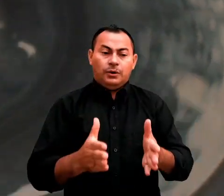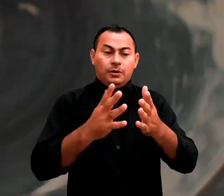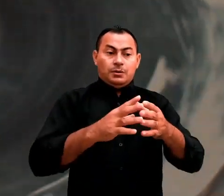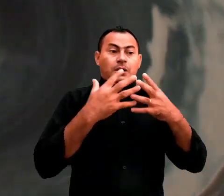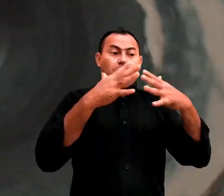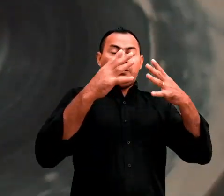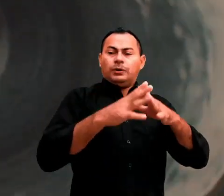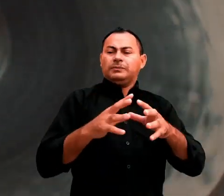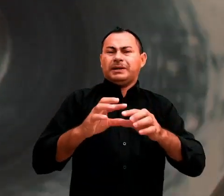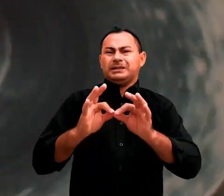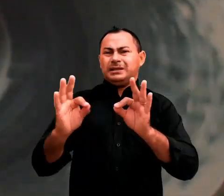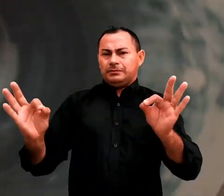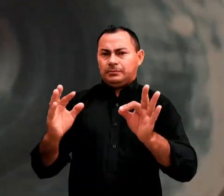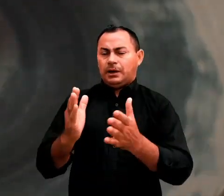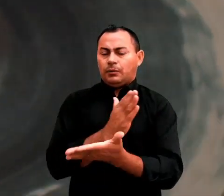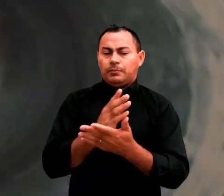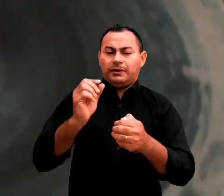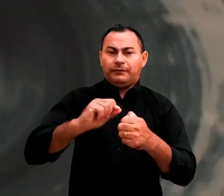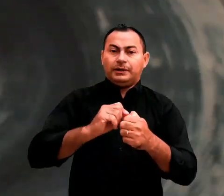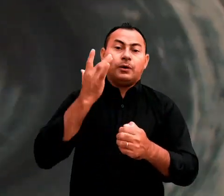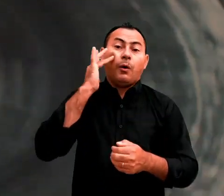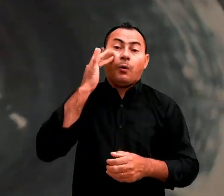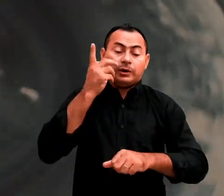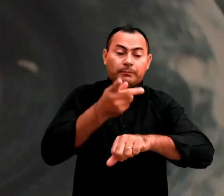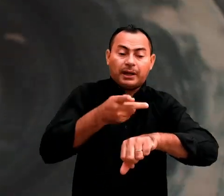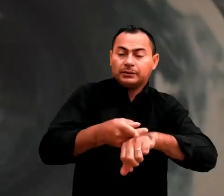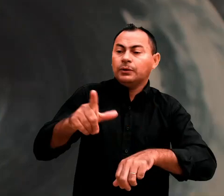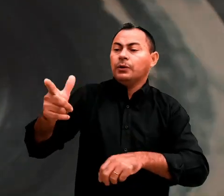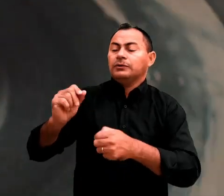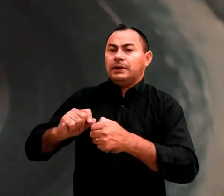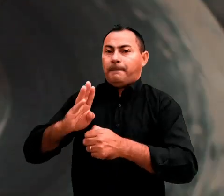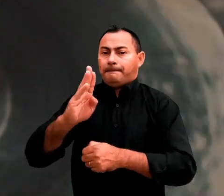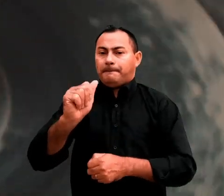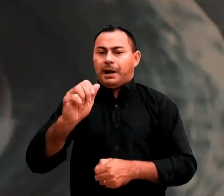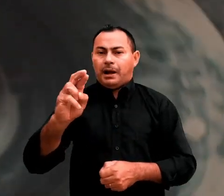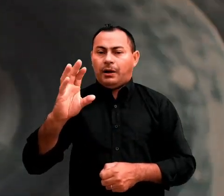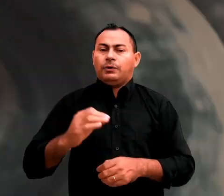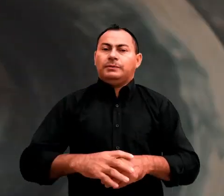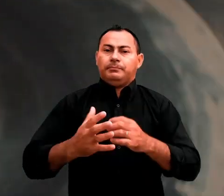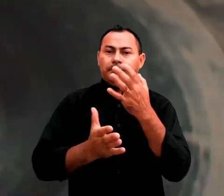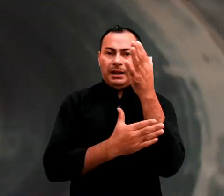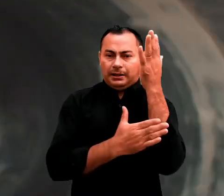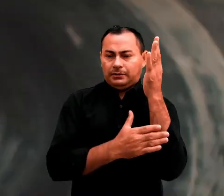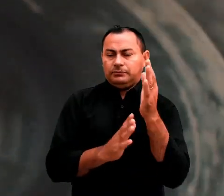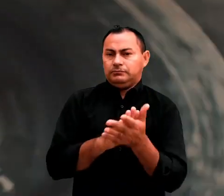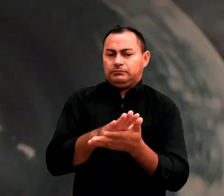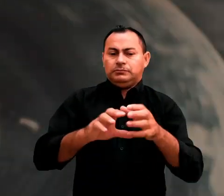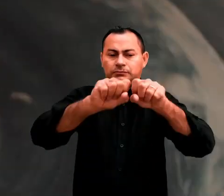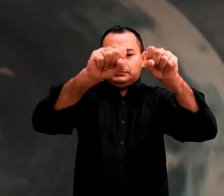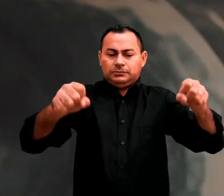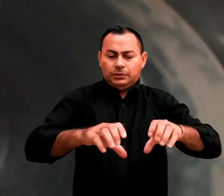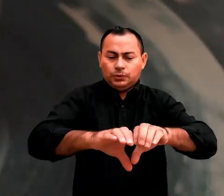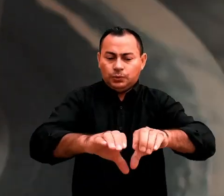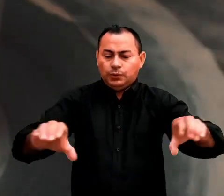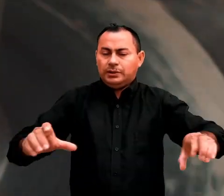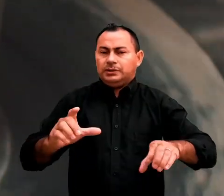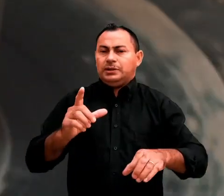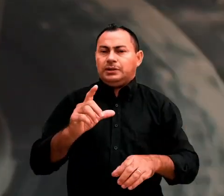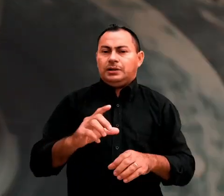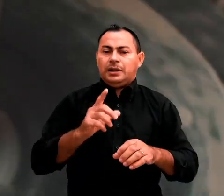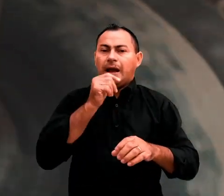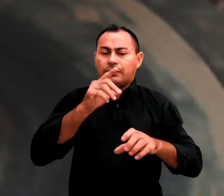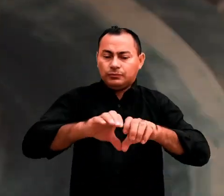honrosas e outros nem tanto. Alguns eram feitos de ouro e prata e outros de barro ou madeira. Não havia sistema de esgoto nas casas?